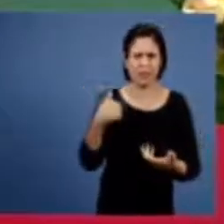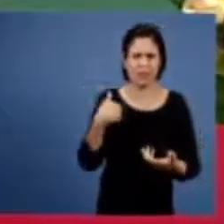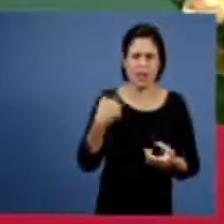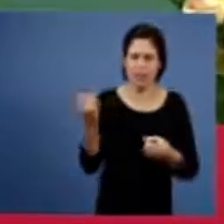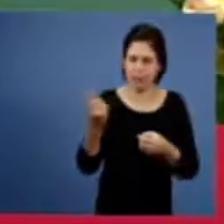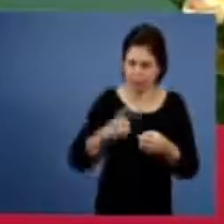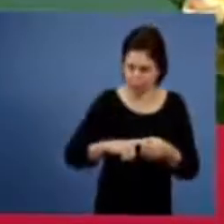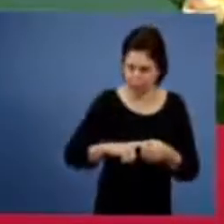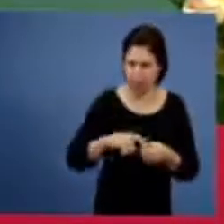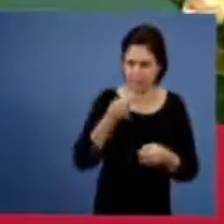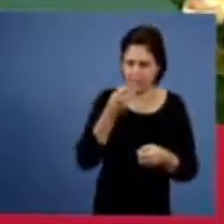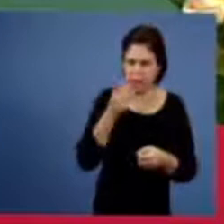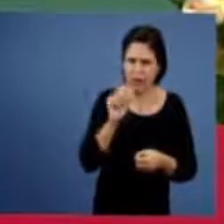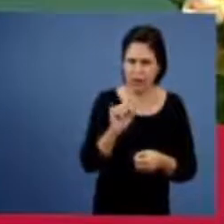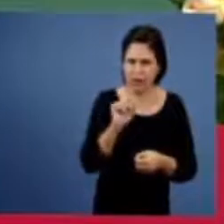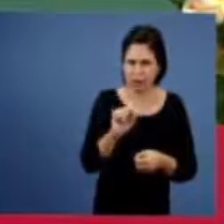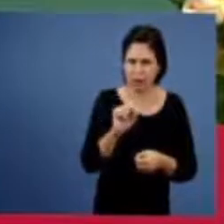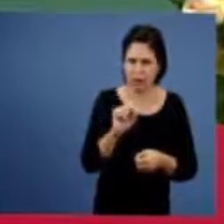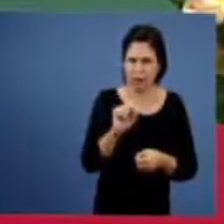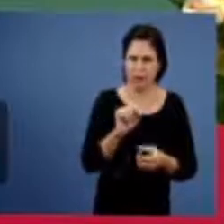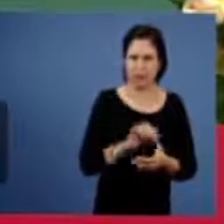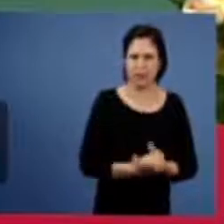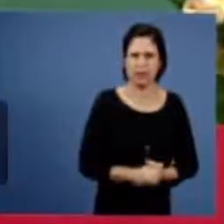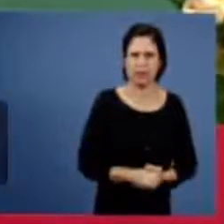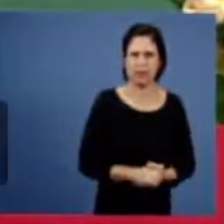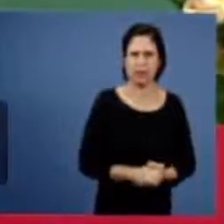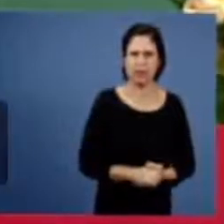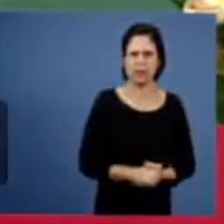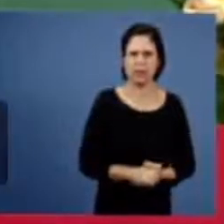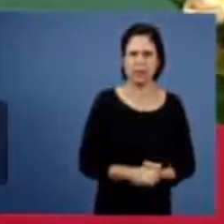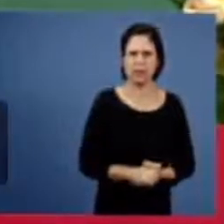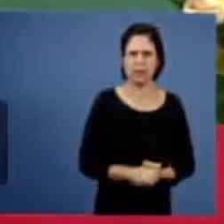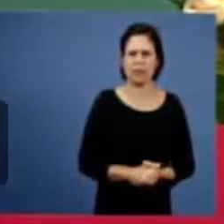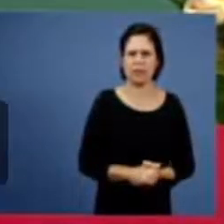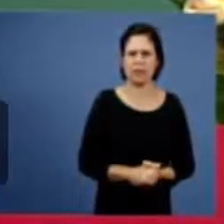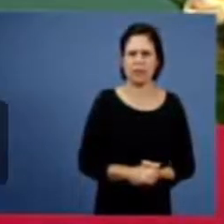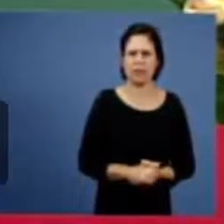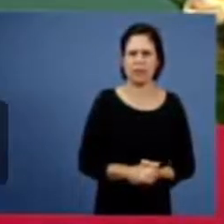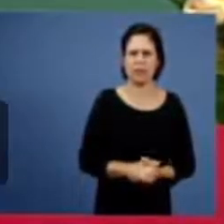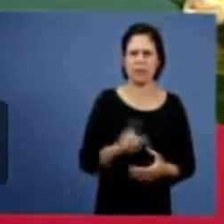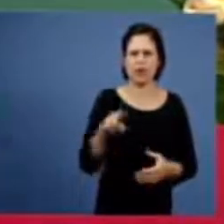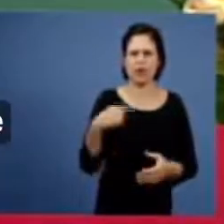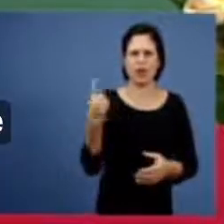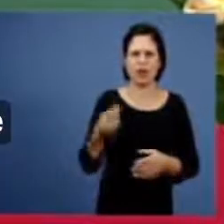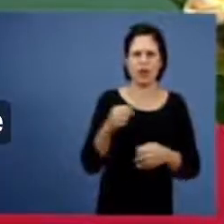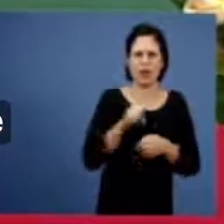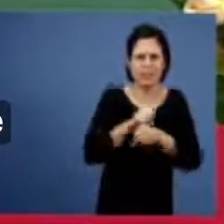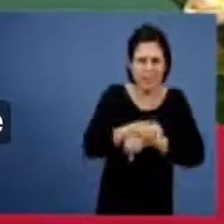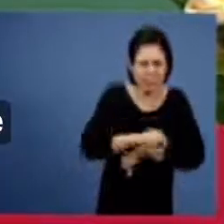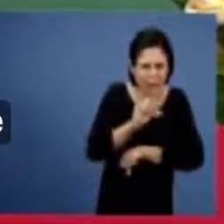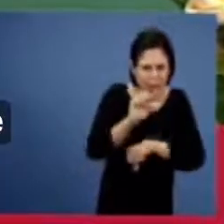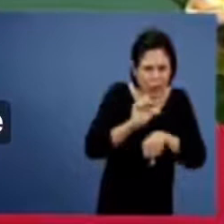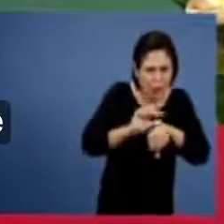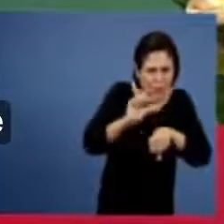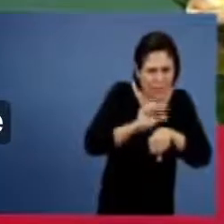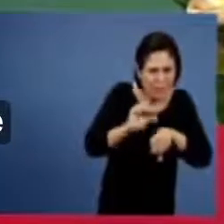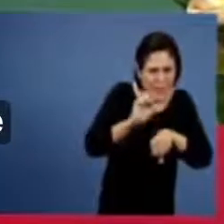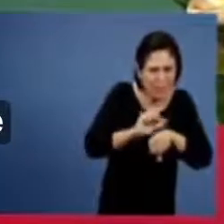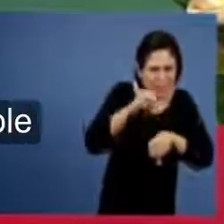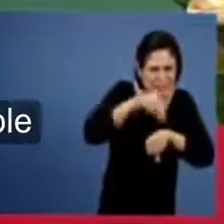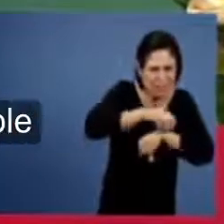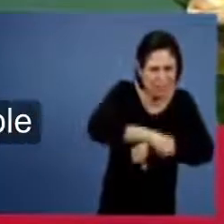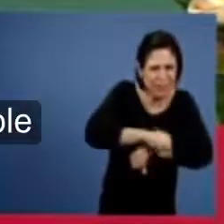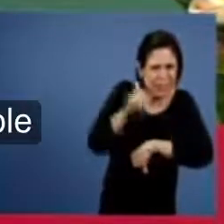aqui a mencionar o seguinte estamos com um mini seminário em UBA Minas Gerais e o nosso abraço